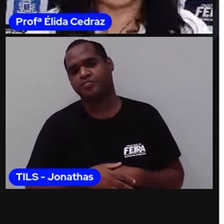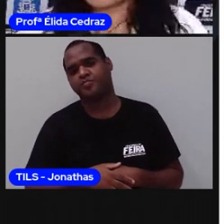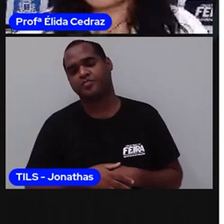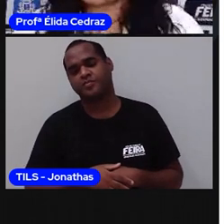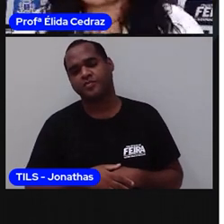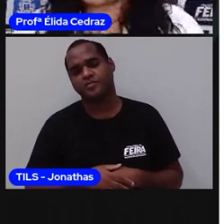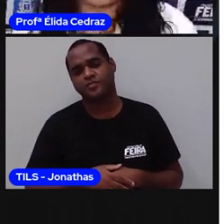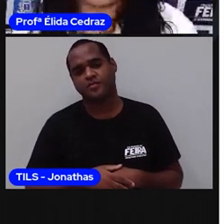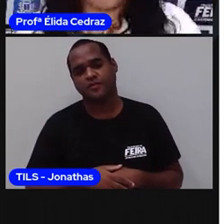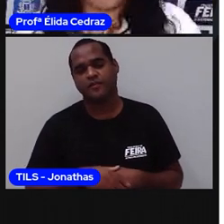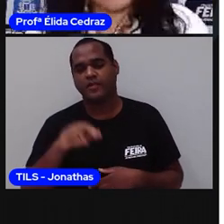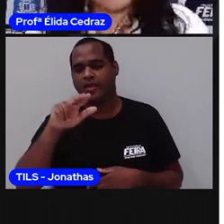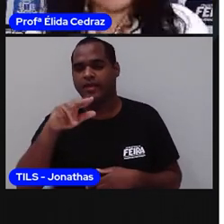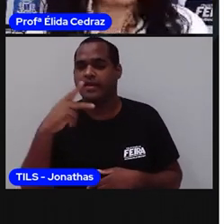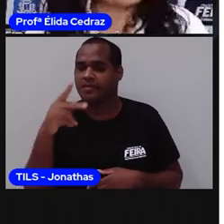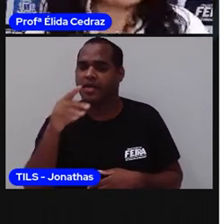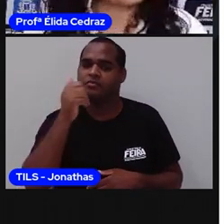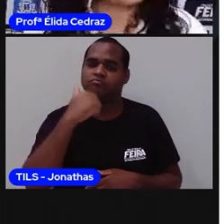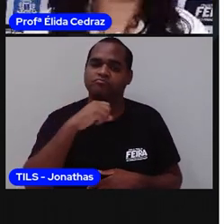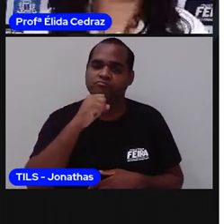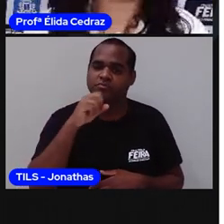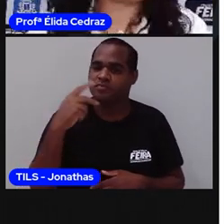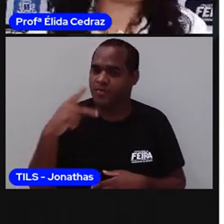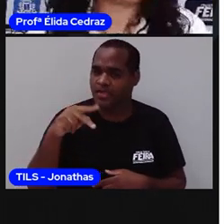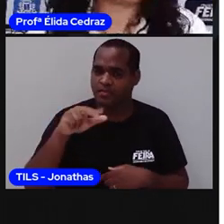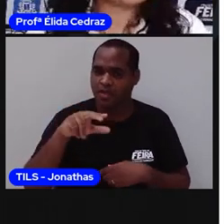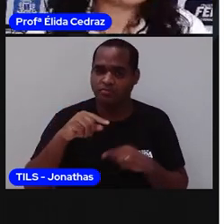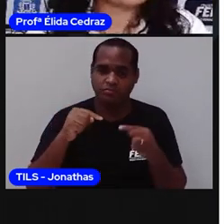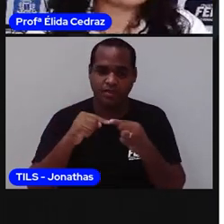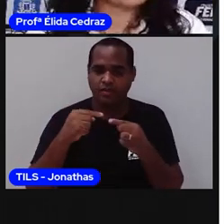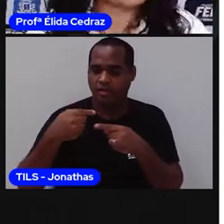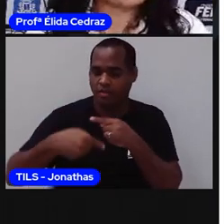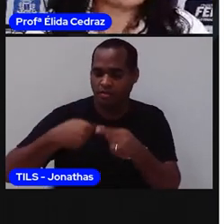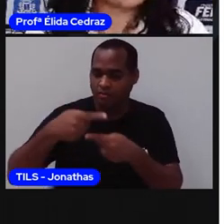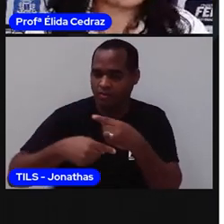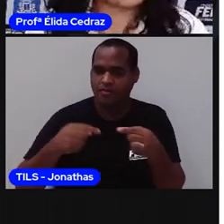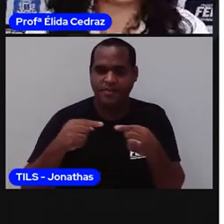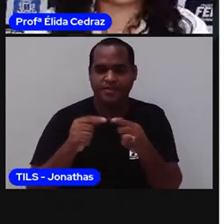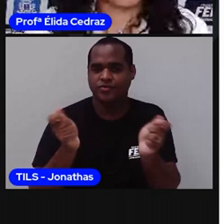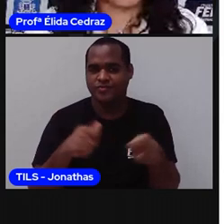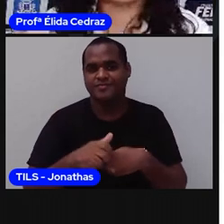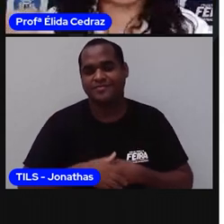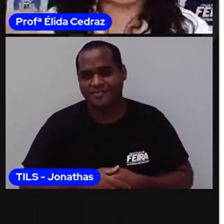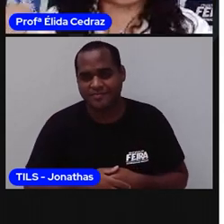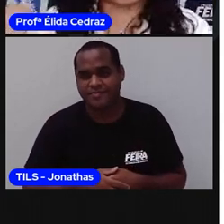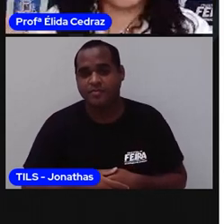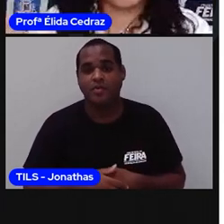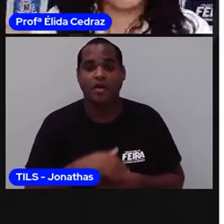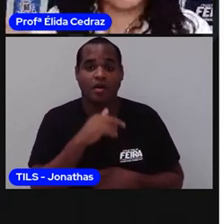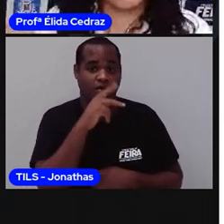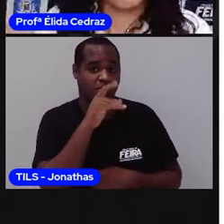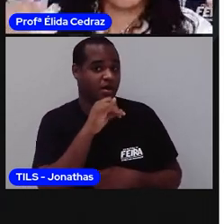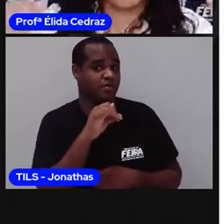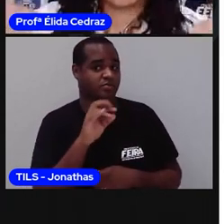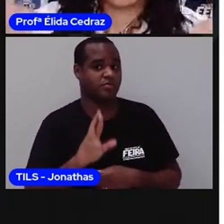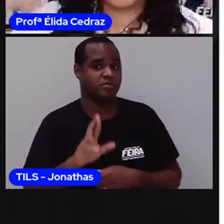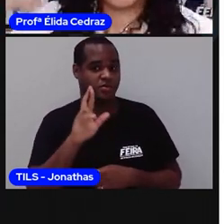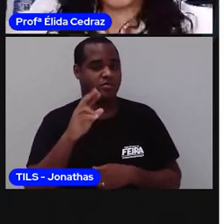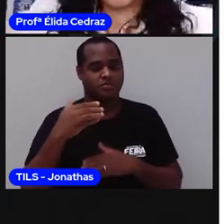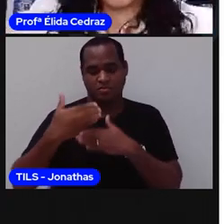irmãos ficam na mesma linha e ao lado da gente. Os pais ficam acima.